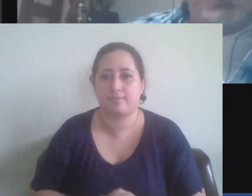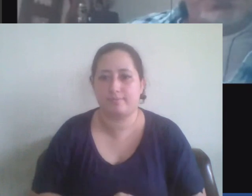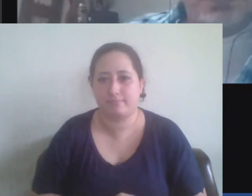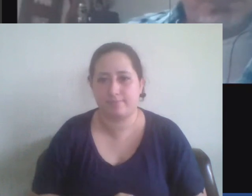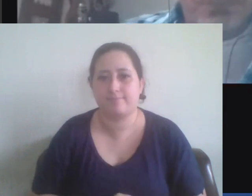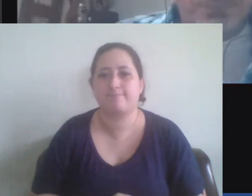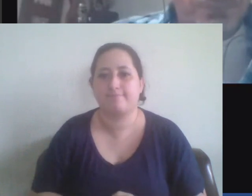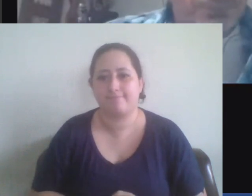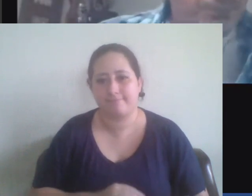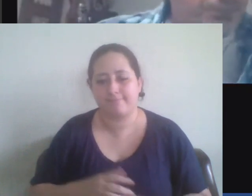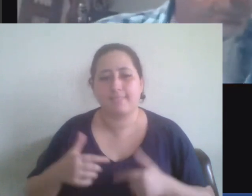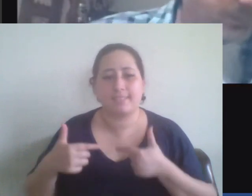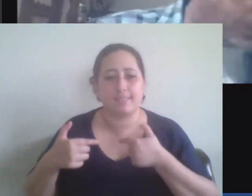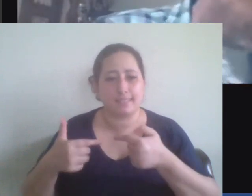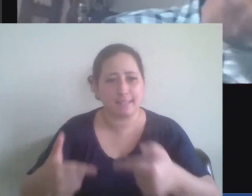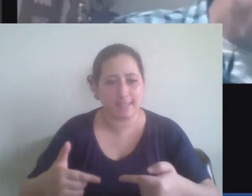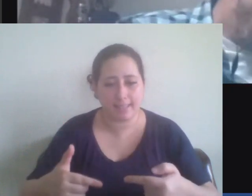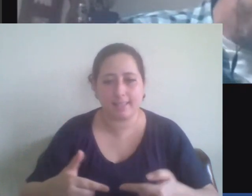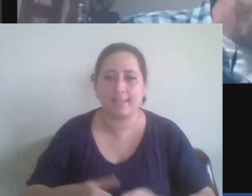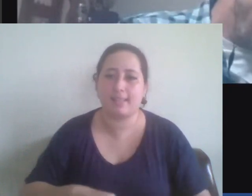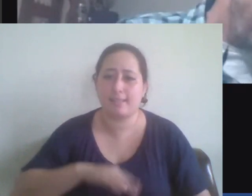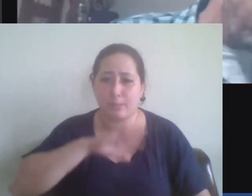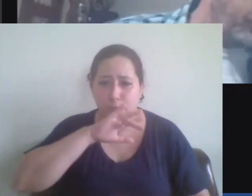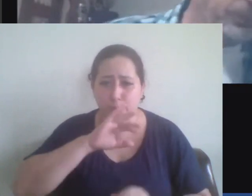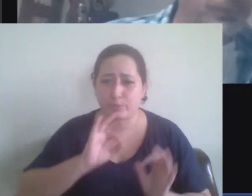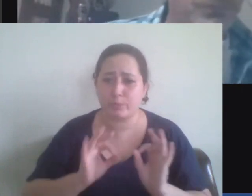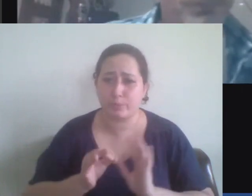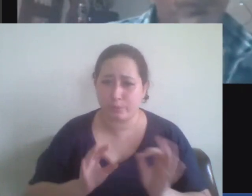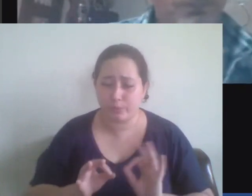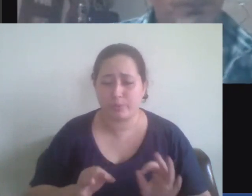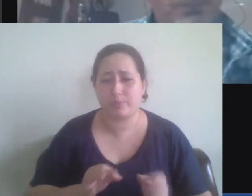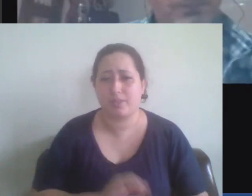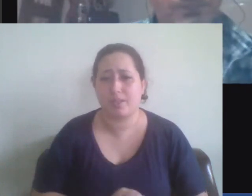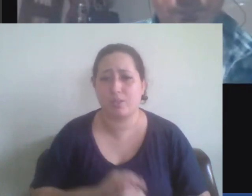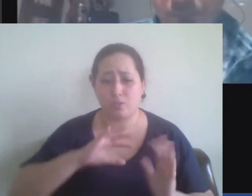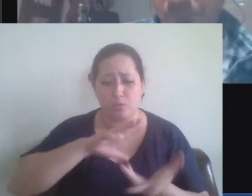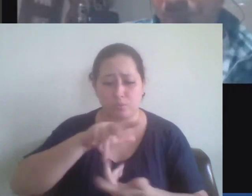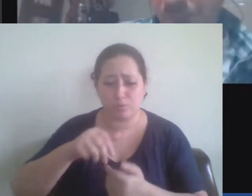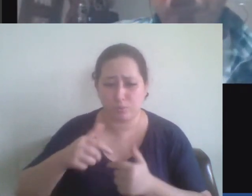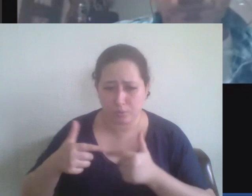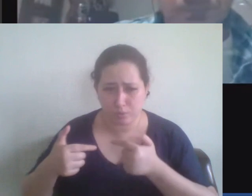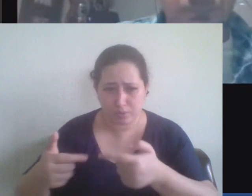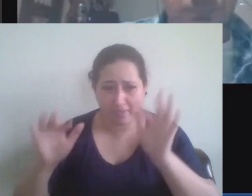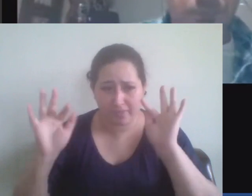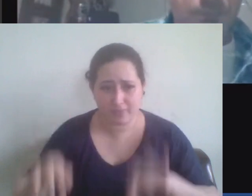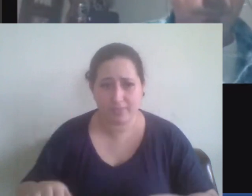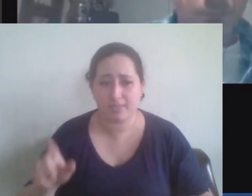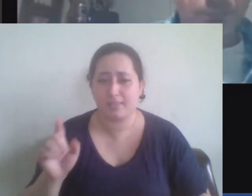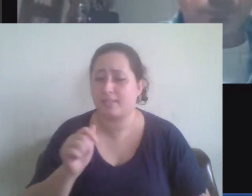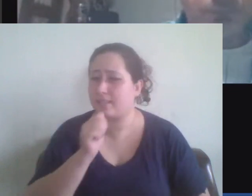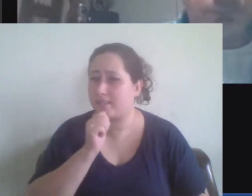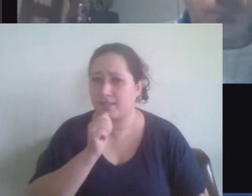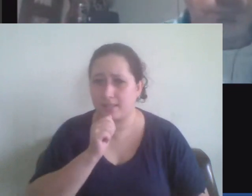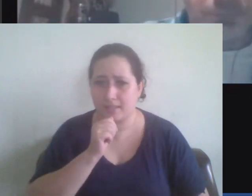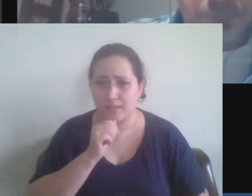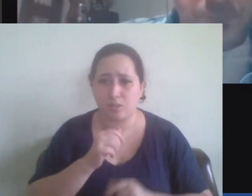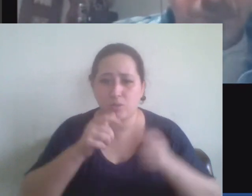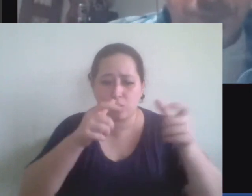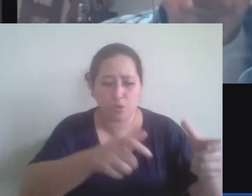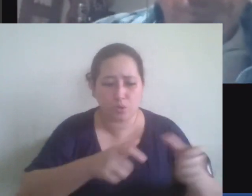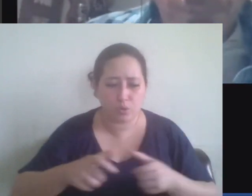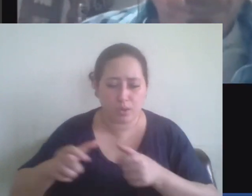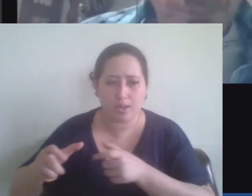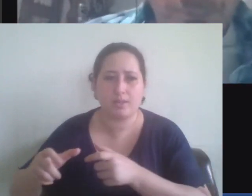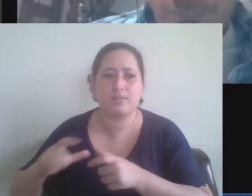cruel nessas guerras que também não cessaram no mundo vários lugares em que as populações sofrem total